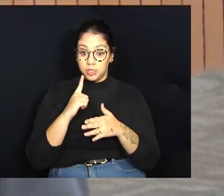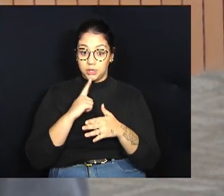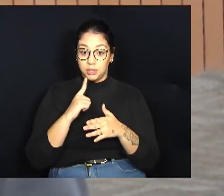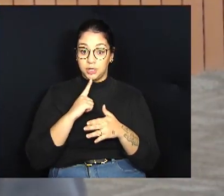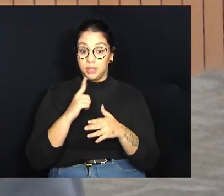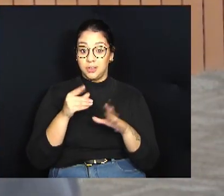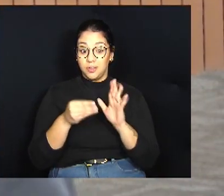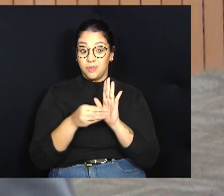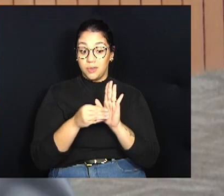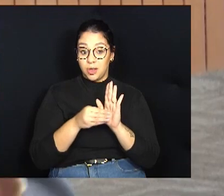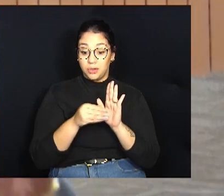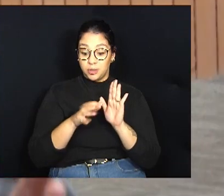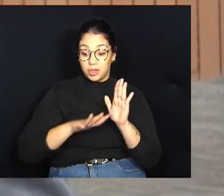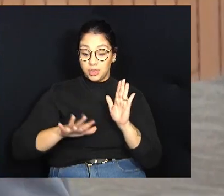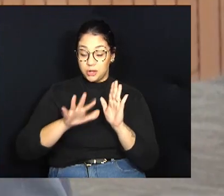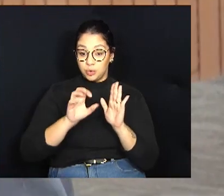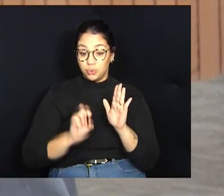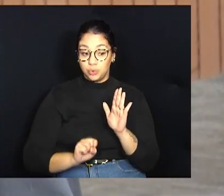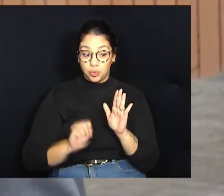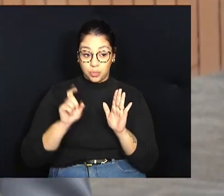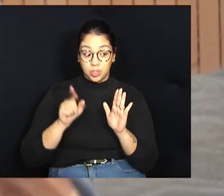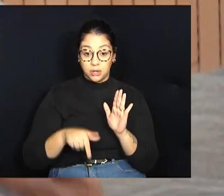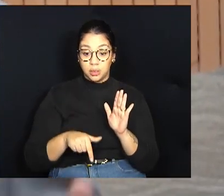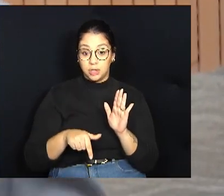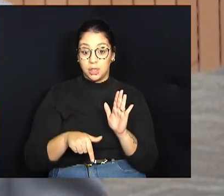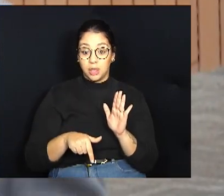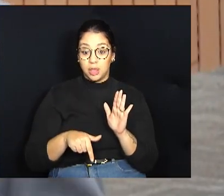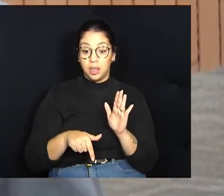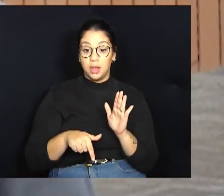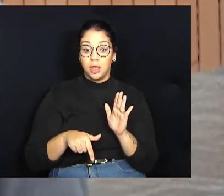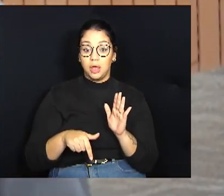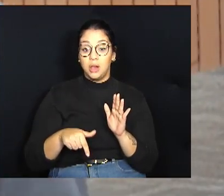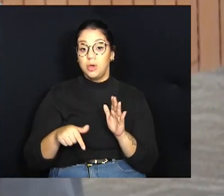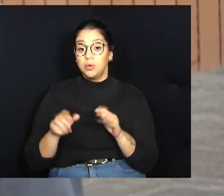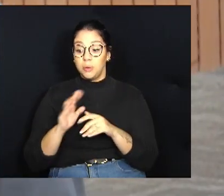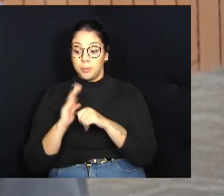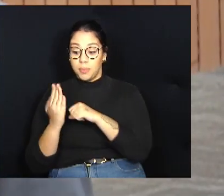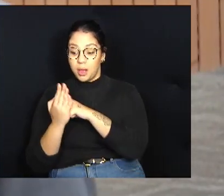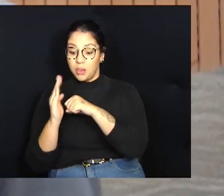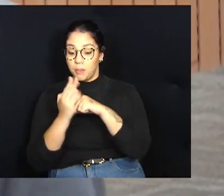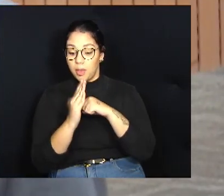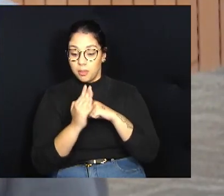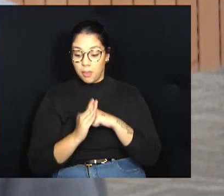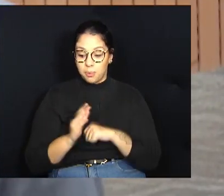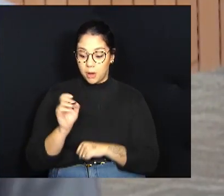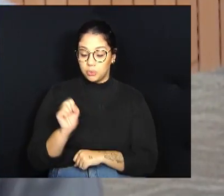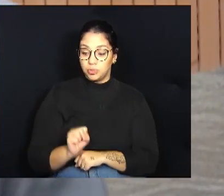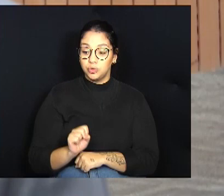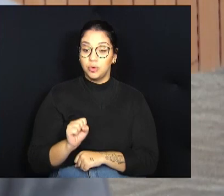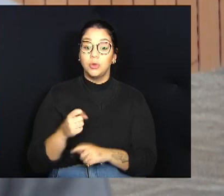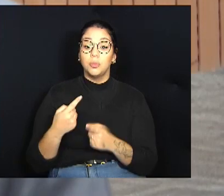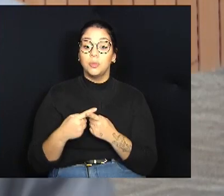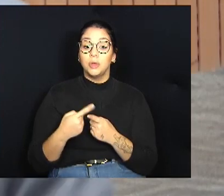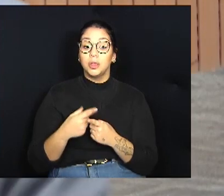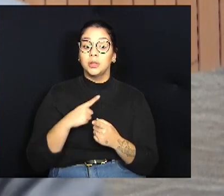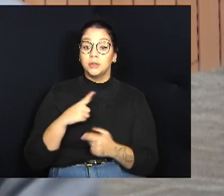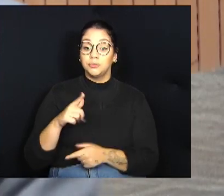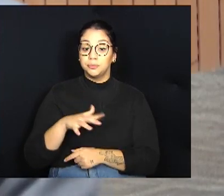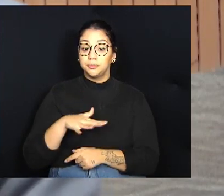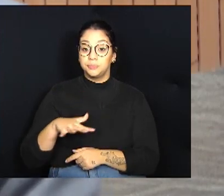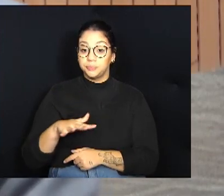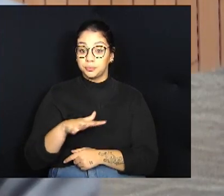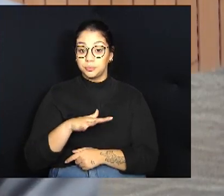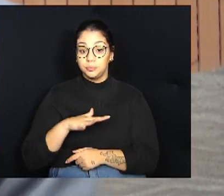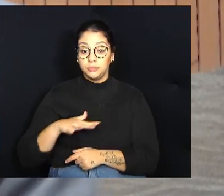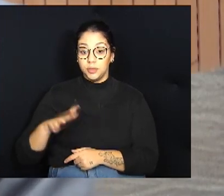na região sul, que é região aqui, São Pedro de Esmeraldina, São Gabriel, toda essa região. Porque nós tivemos o espaço do amanhã,